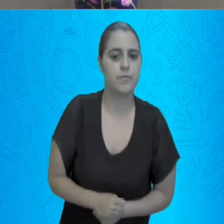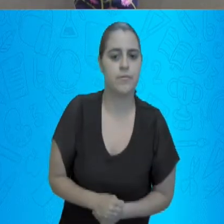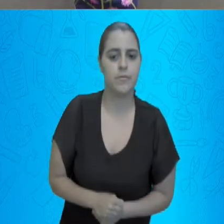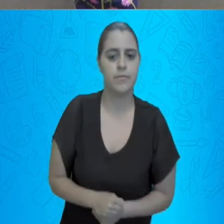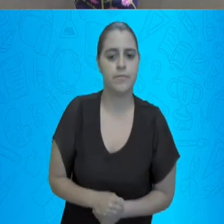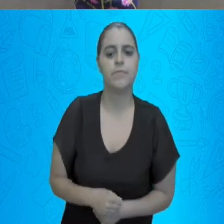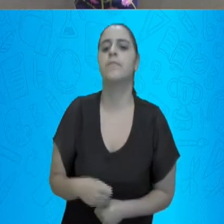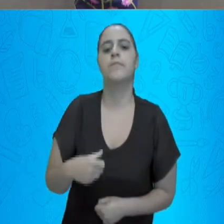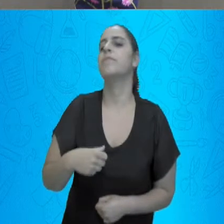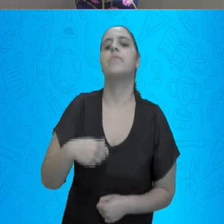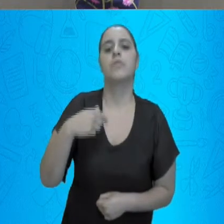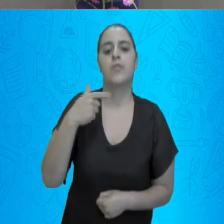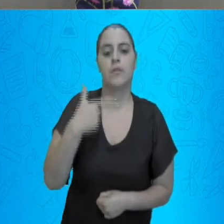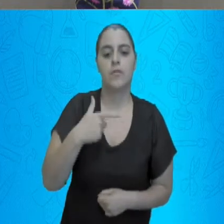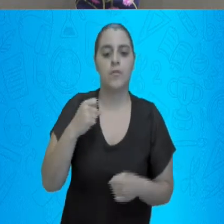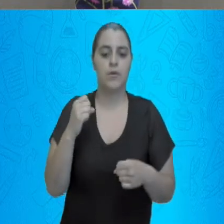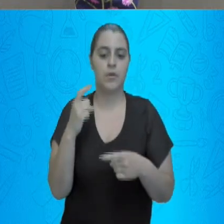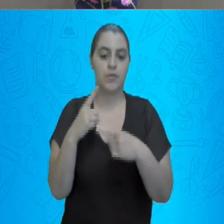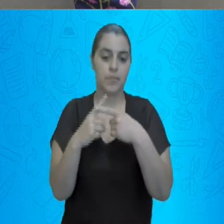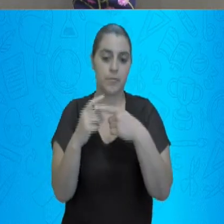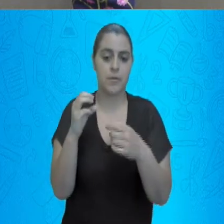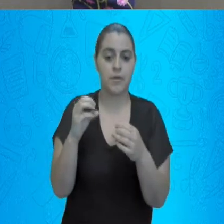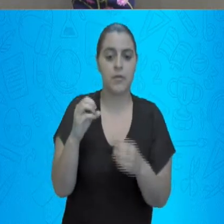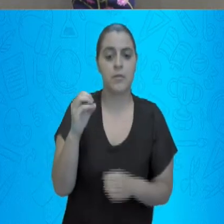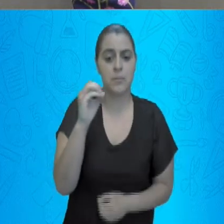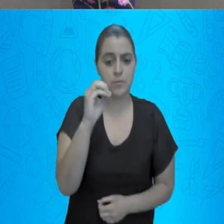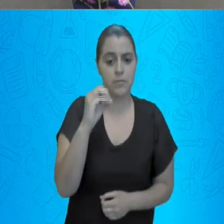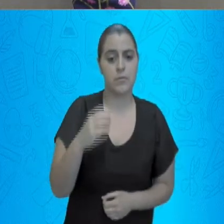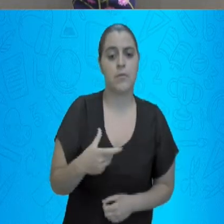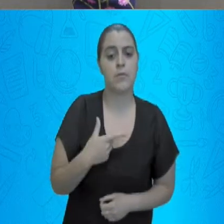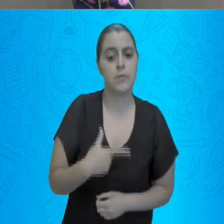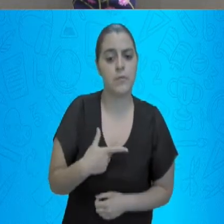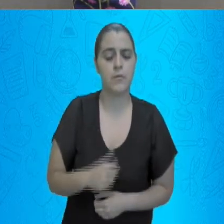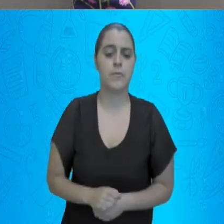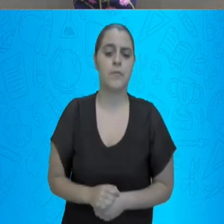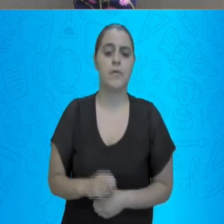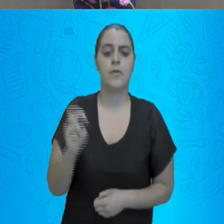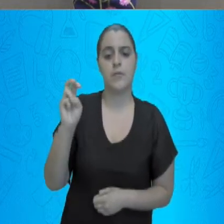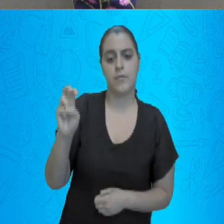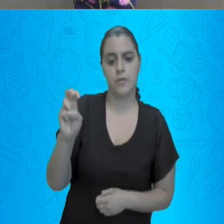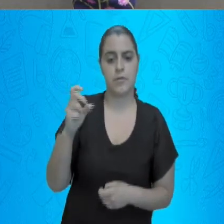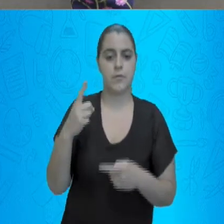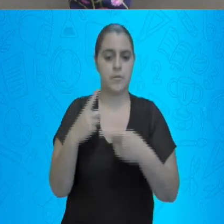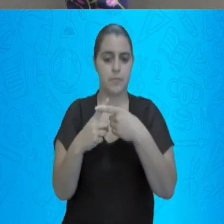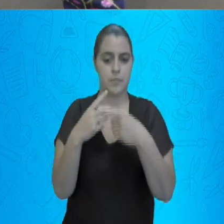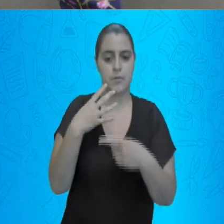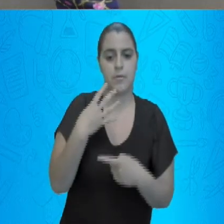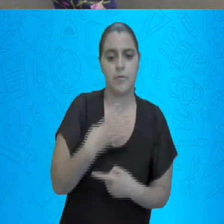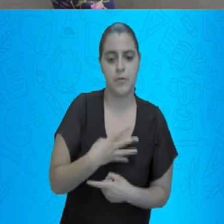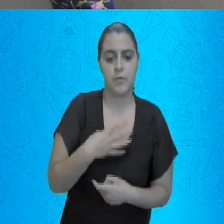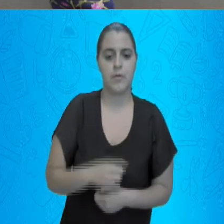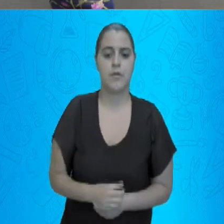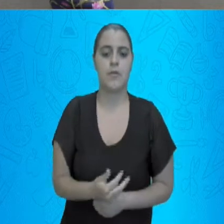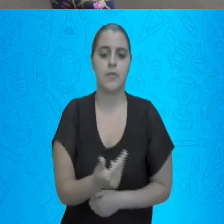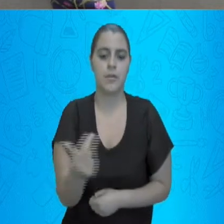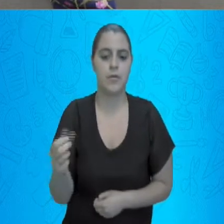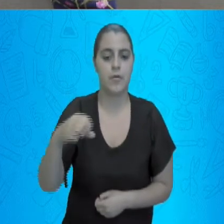2 mais 0, 2. 5 mais 4, 9.